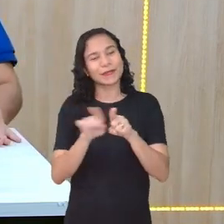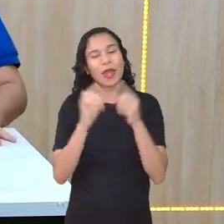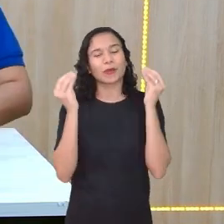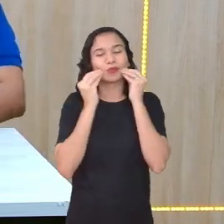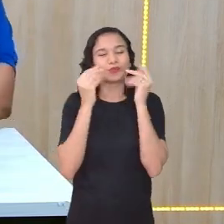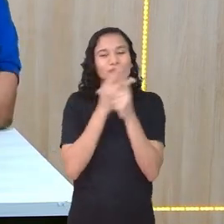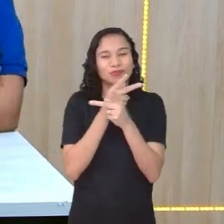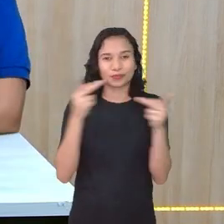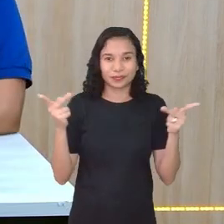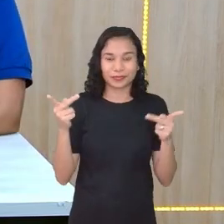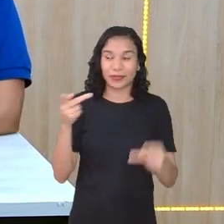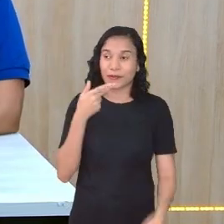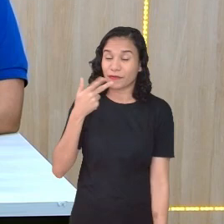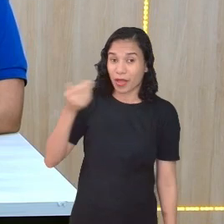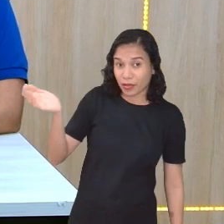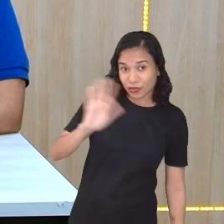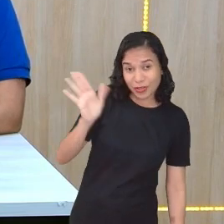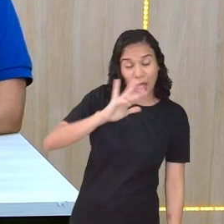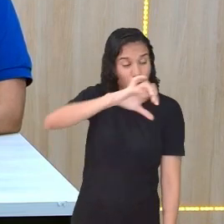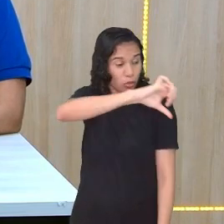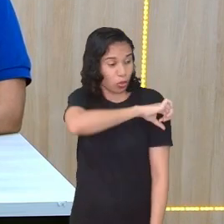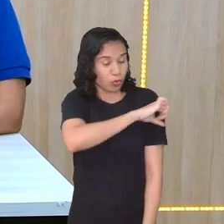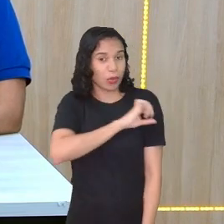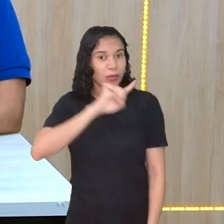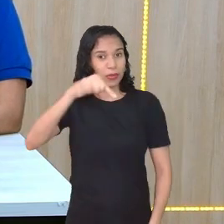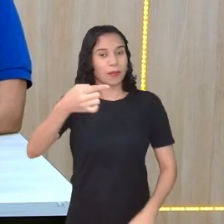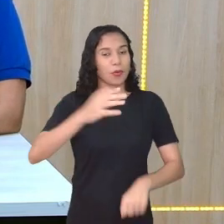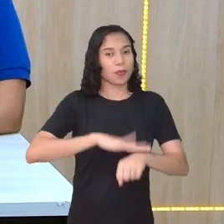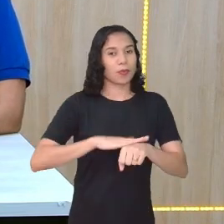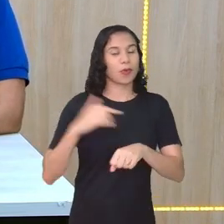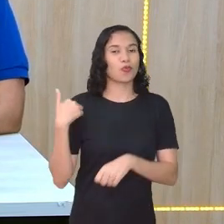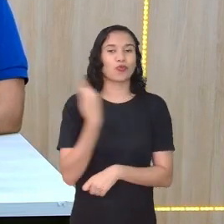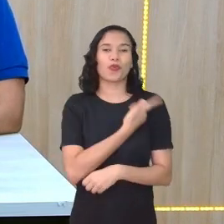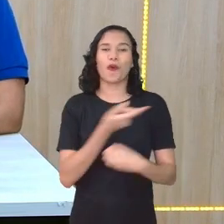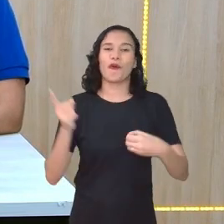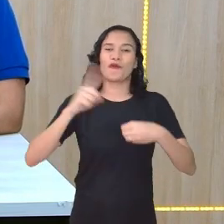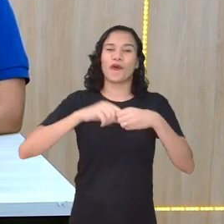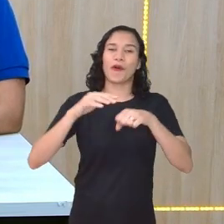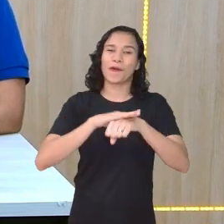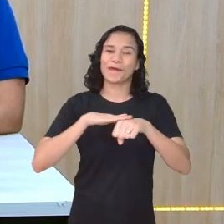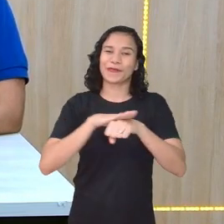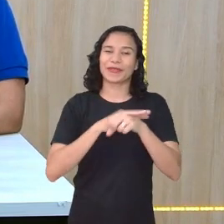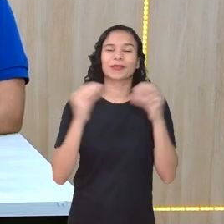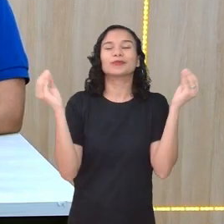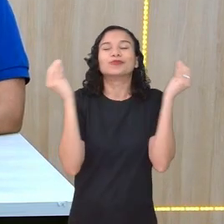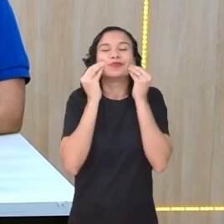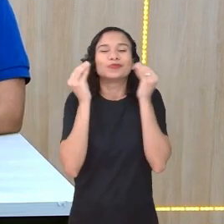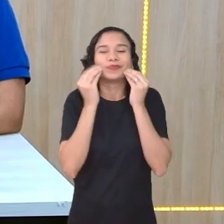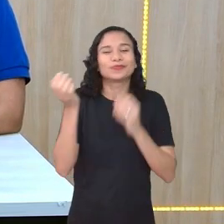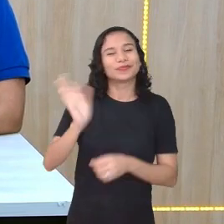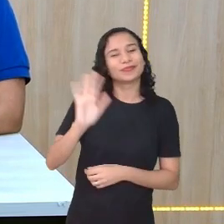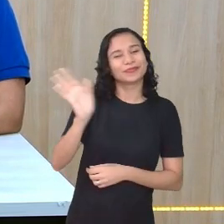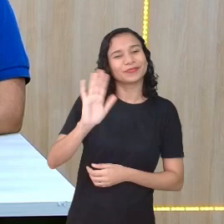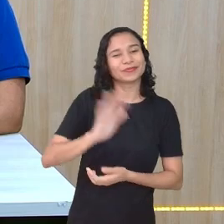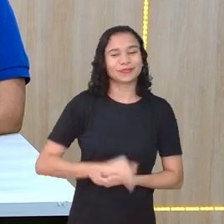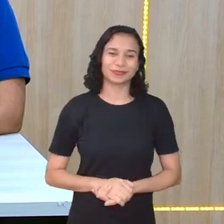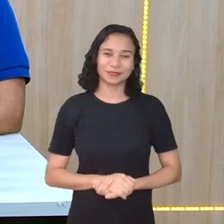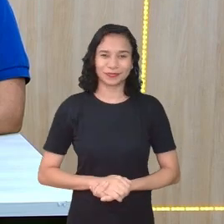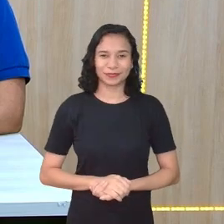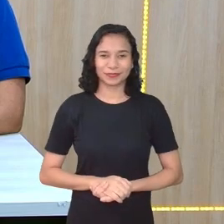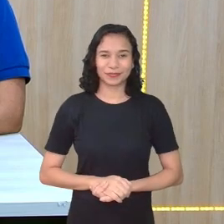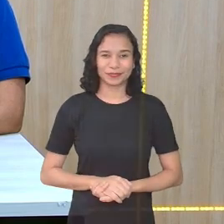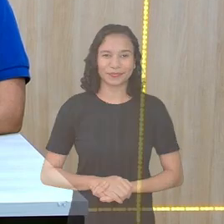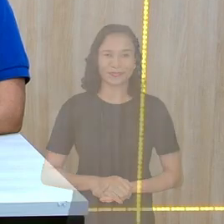vocês. Vamos embora, nono ano. Daqui a pouco, em outro momento, a gente volta a conversar com vocês, tá certo? Um cheiro e até a próxima. Tchau, tchau.